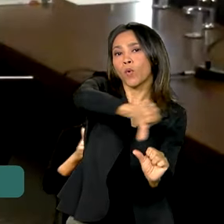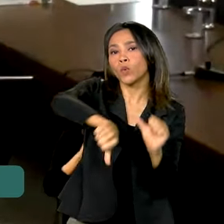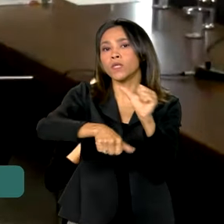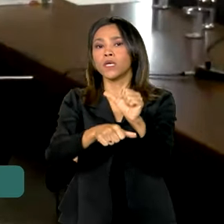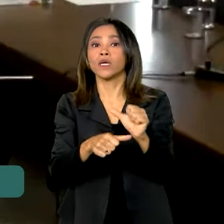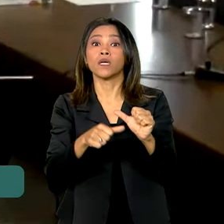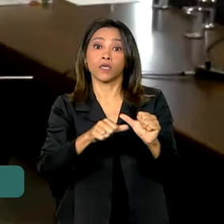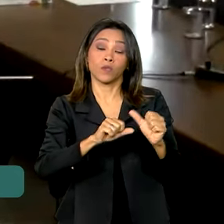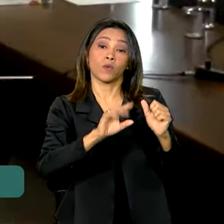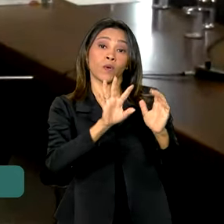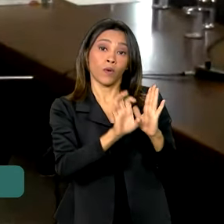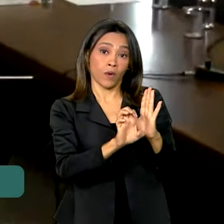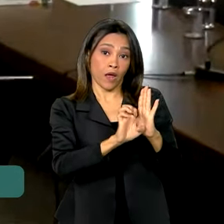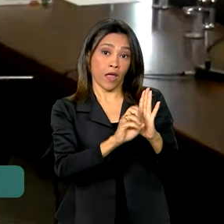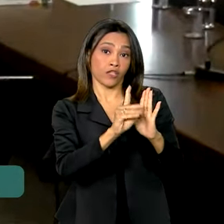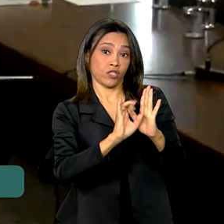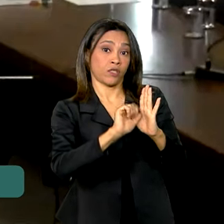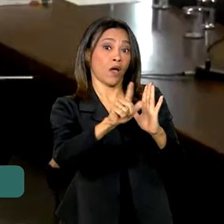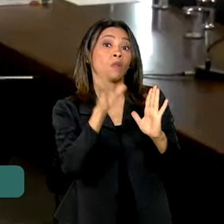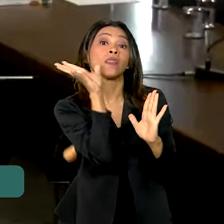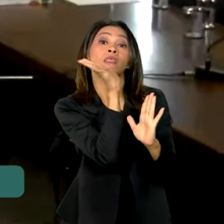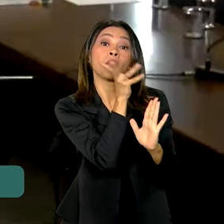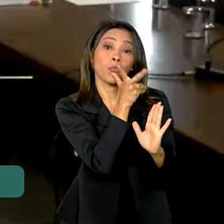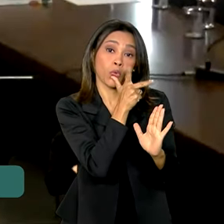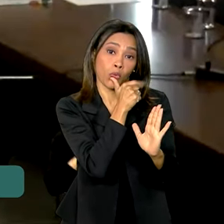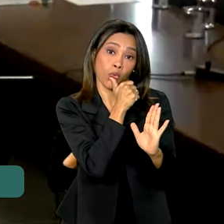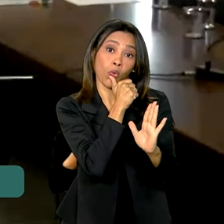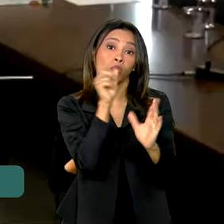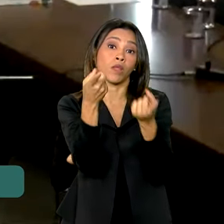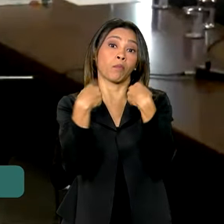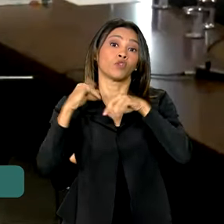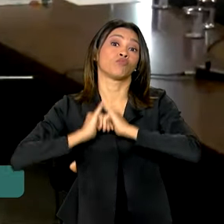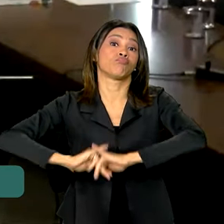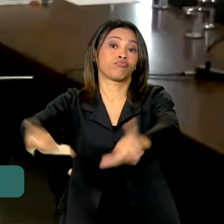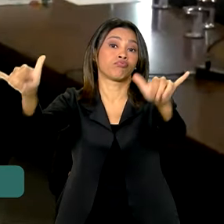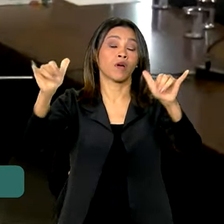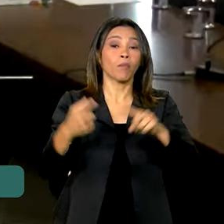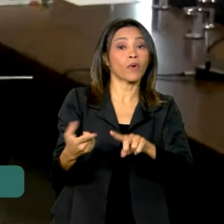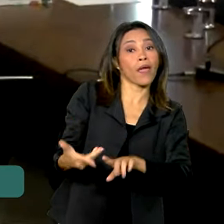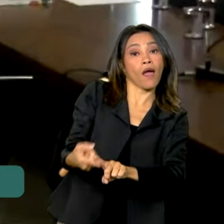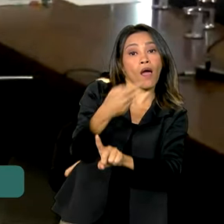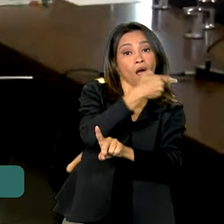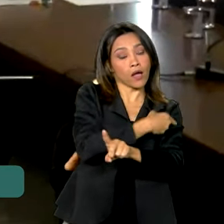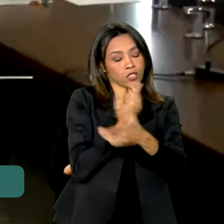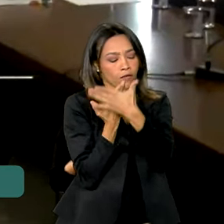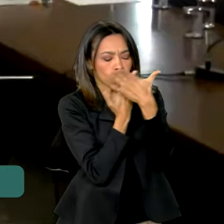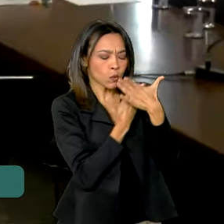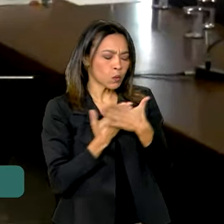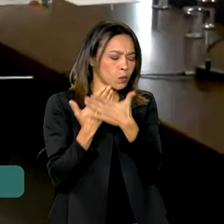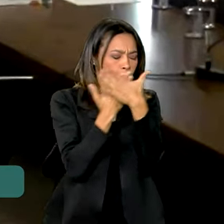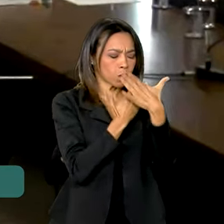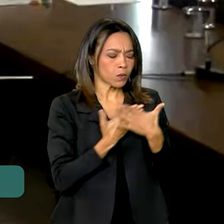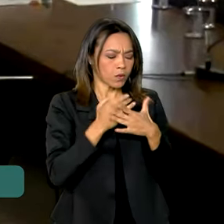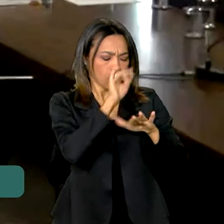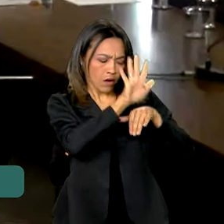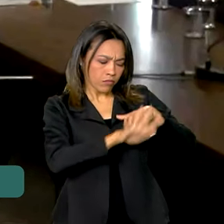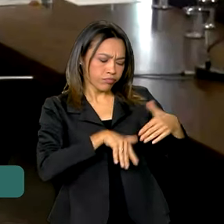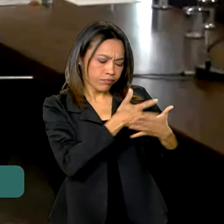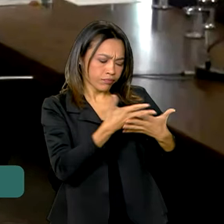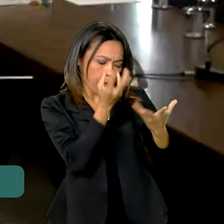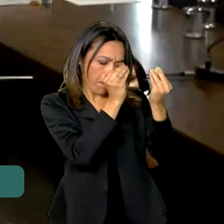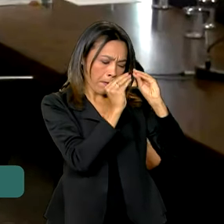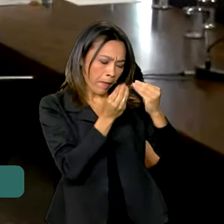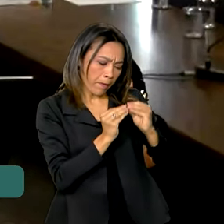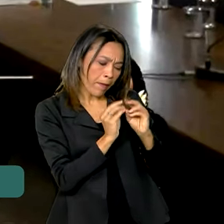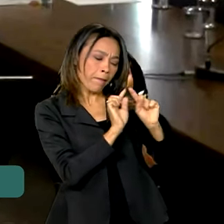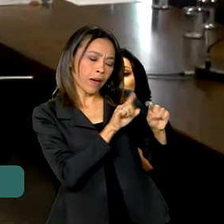Demorou um pouco para publicar esse novo cronograma, porque a gente estava estudando como uma alteração no edital que permita que caso